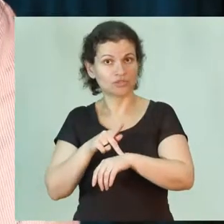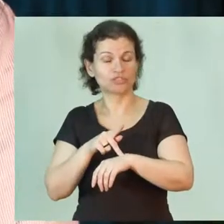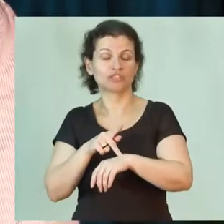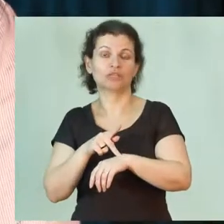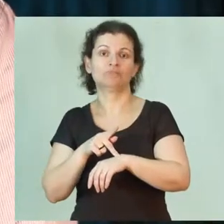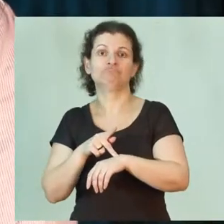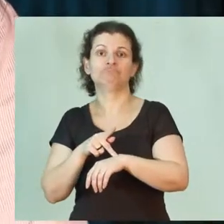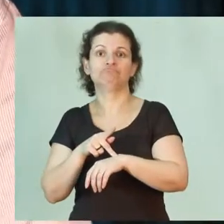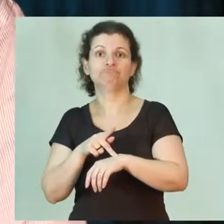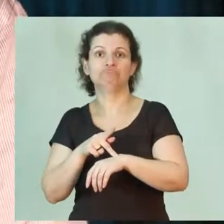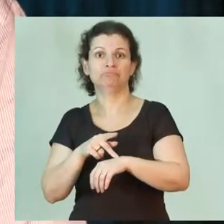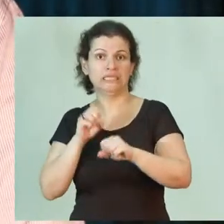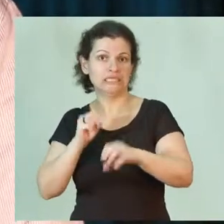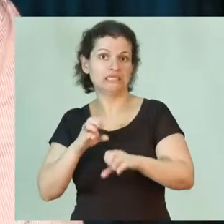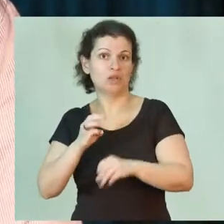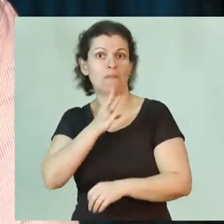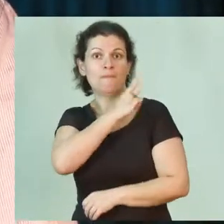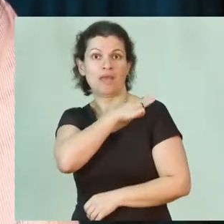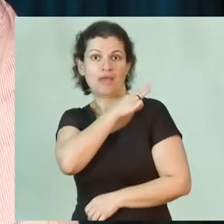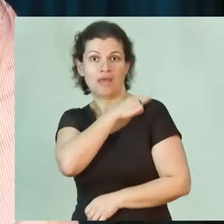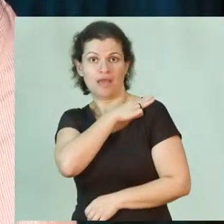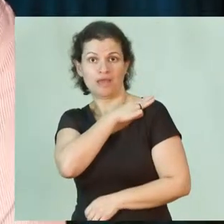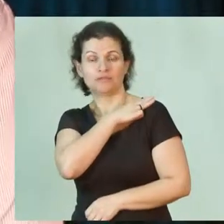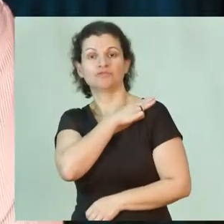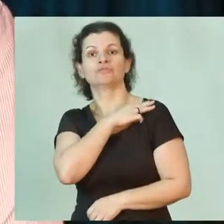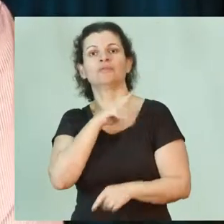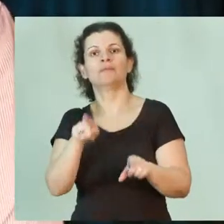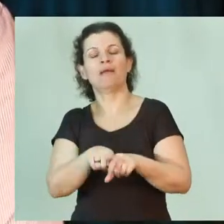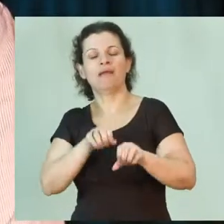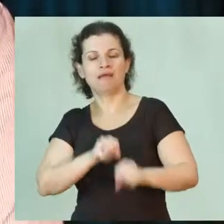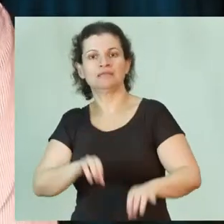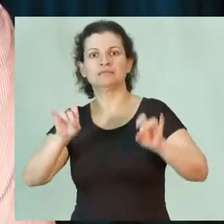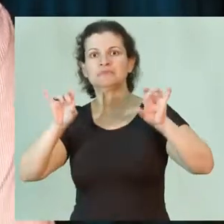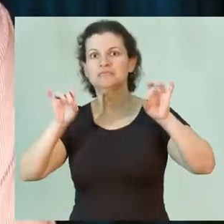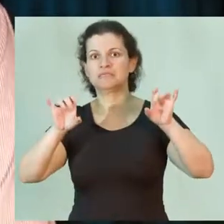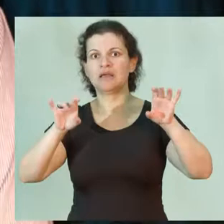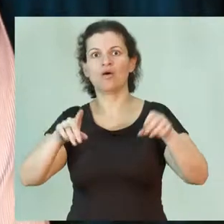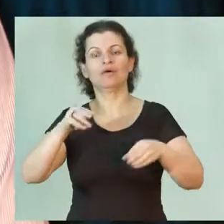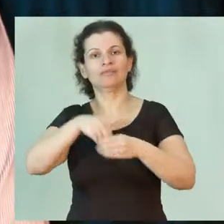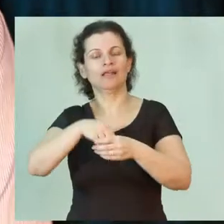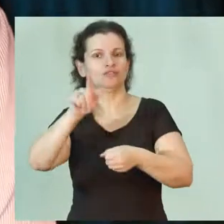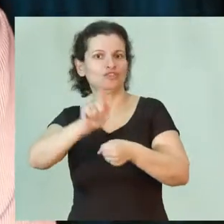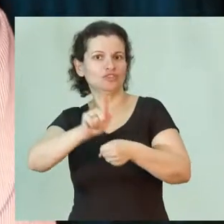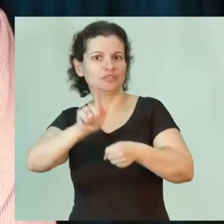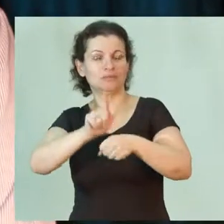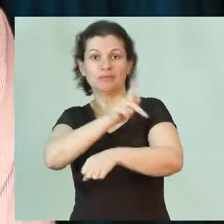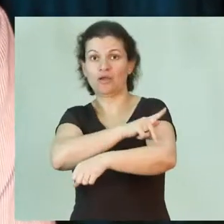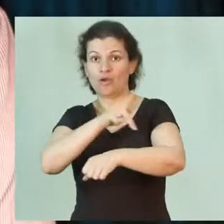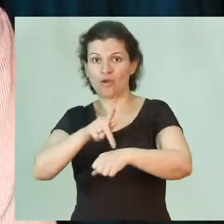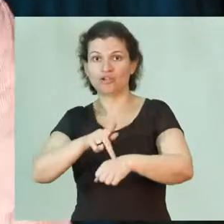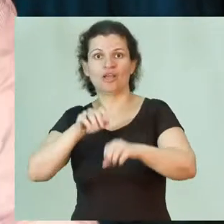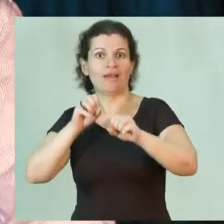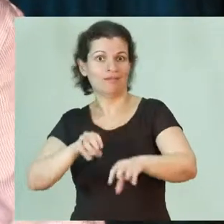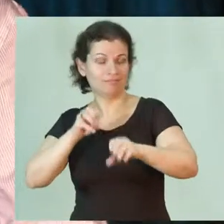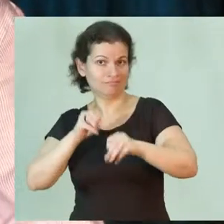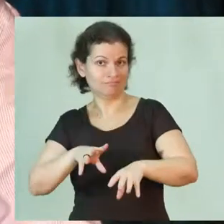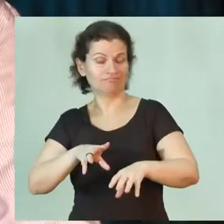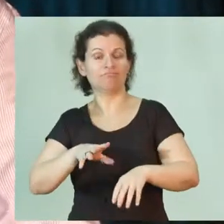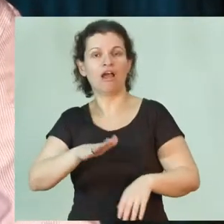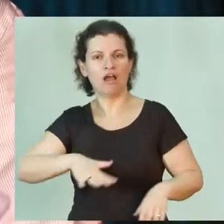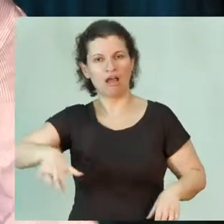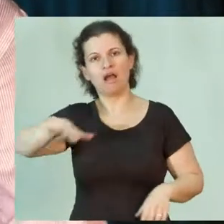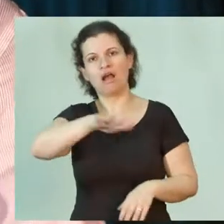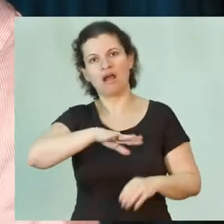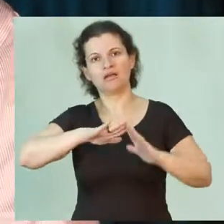nível do Ensino Médio e Educação Especial, na gestão pedagógica e educacional em